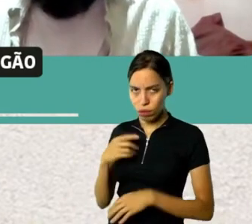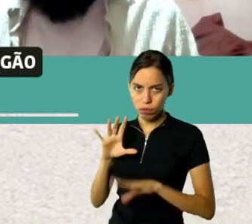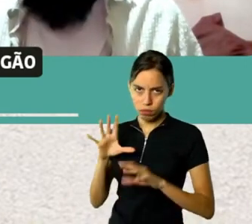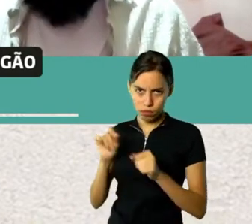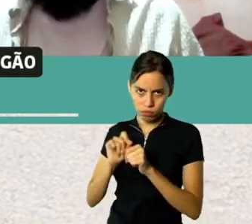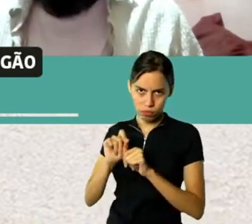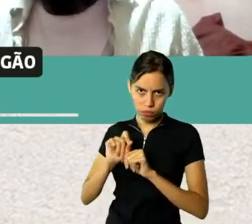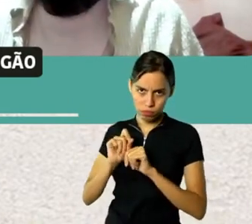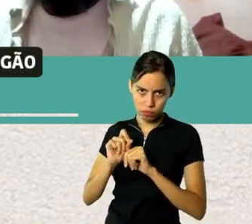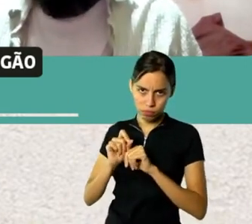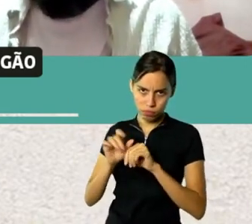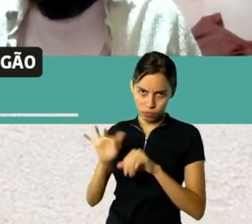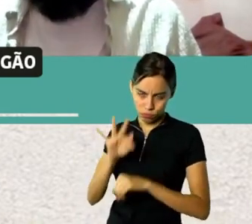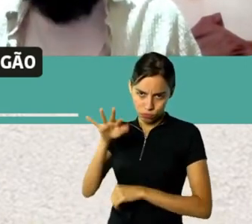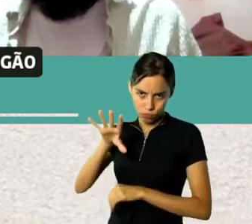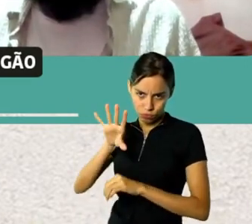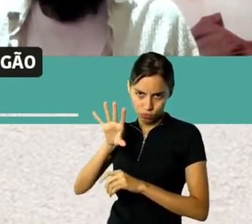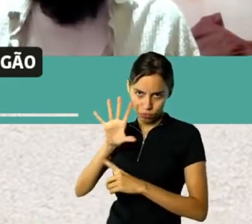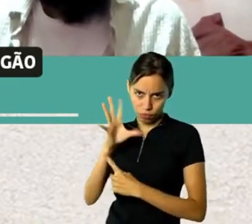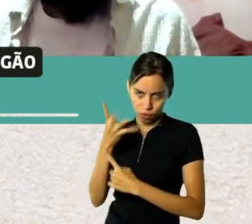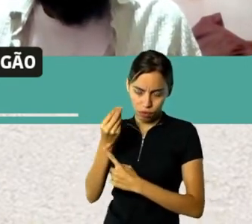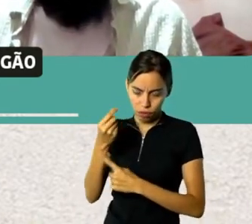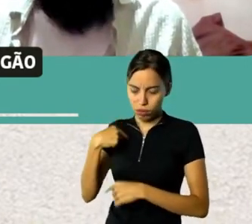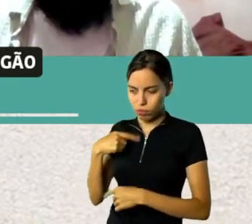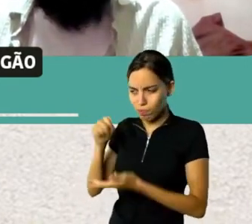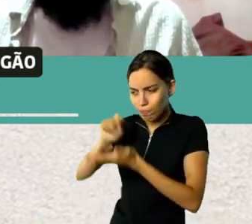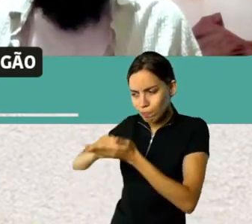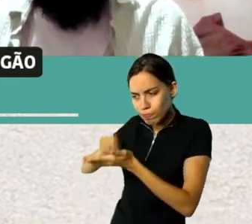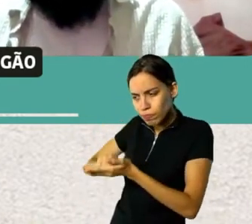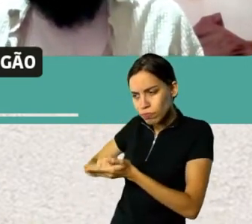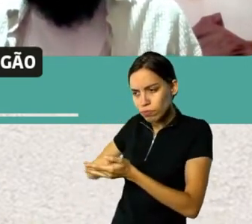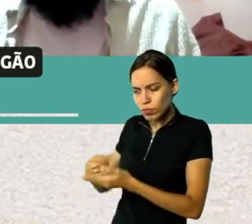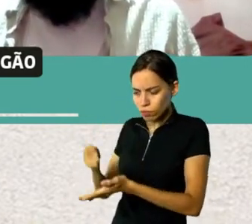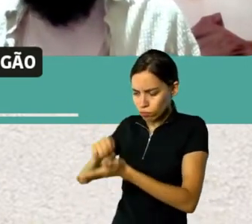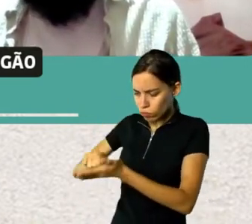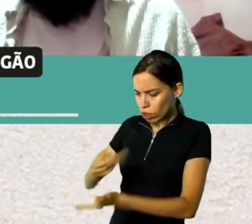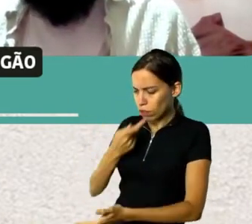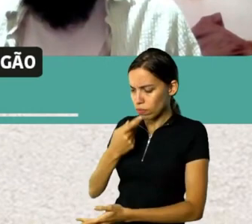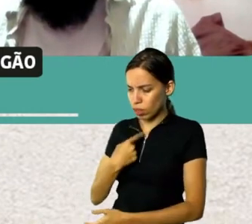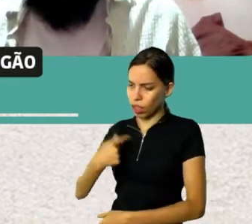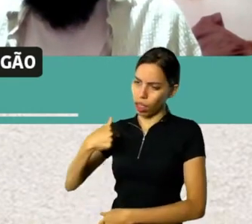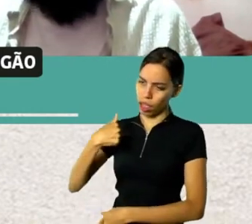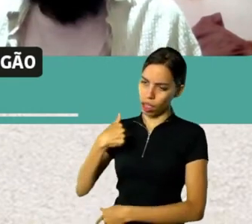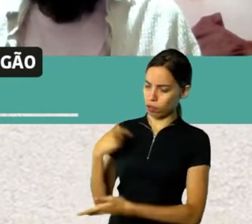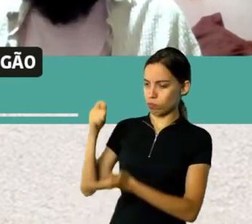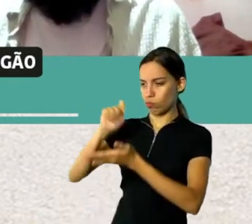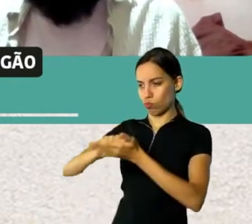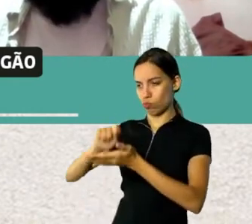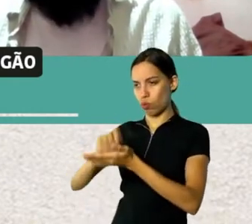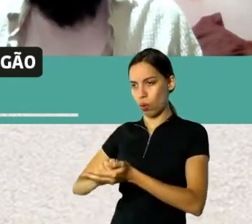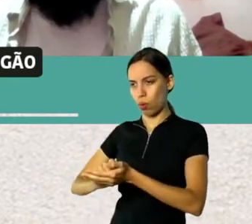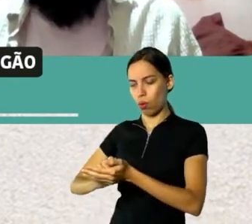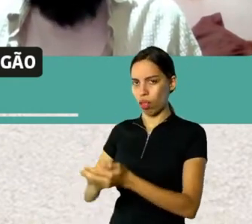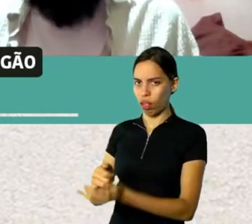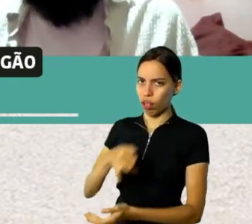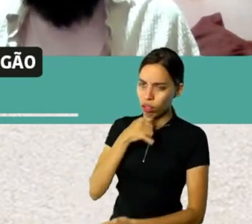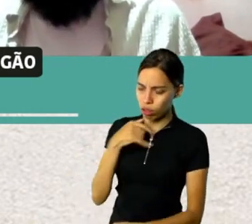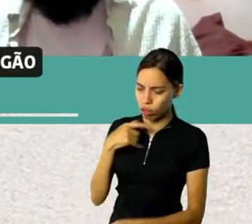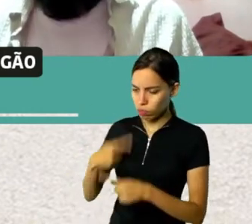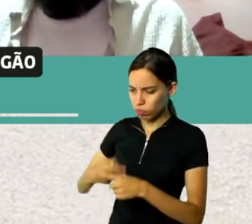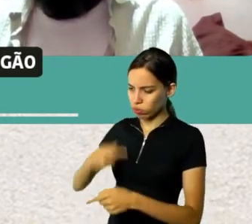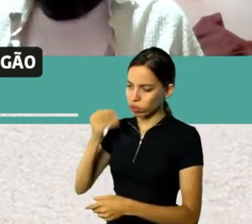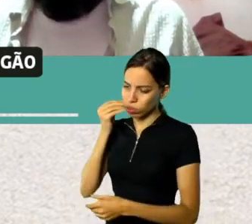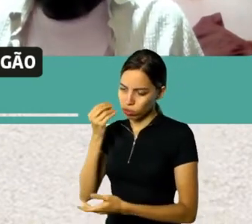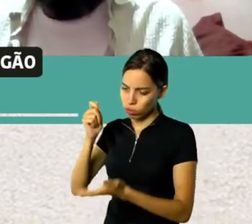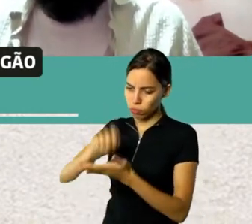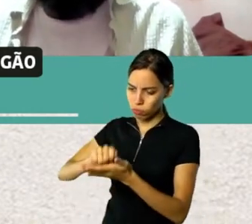eu estava acontecendo na minha vida de fazer aquele livro, que eu era um escritor frustrado, que estava tentando fazer um livro que era muito difícil. Na tela,